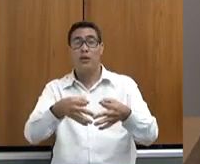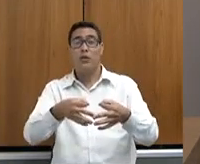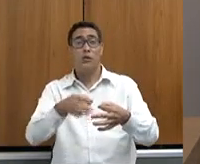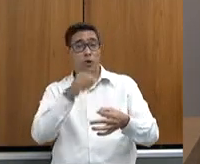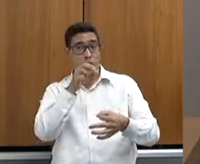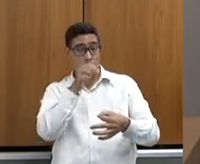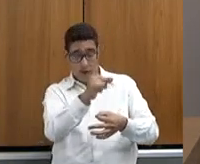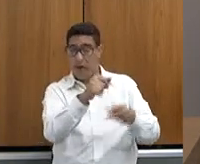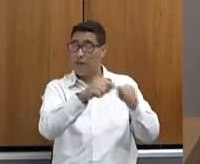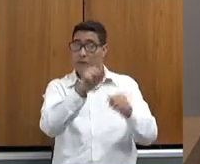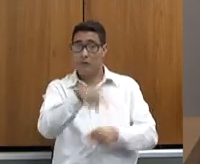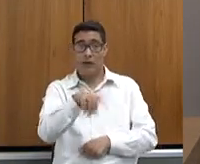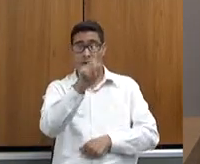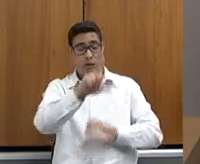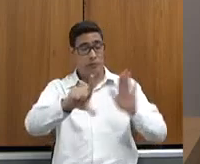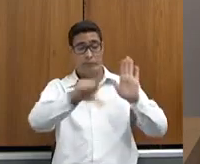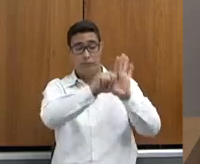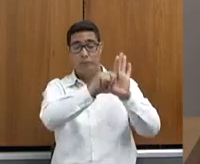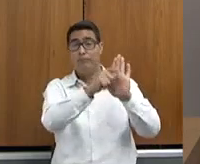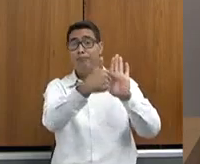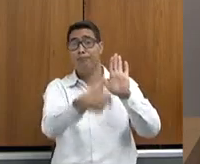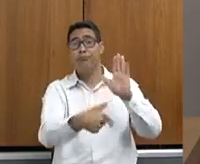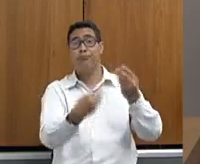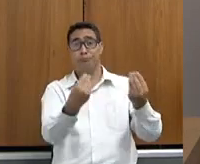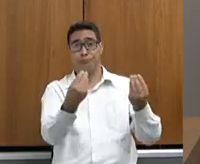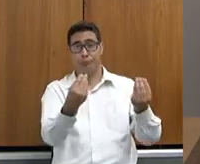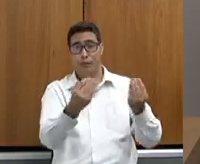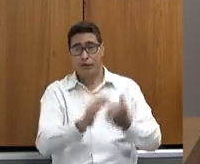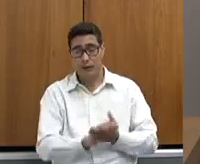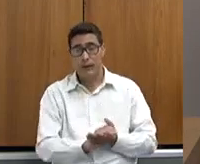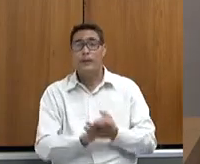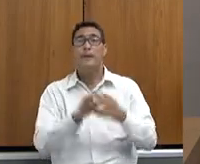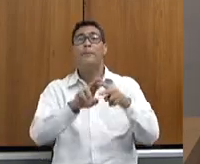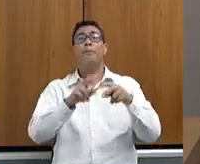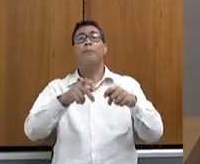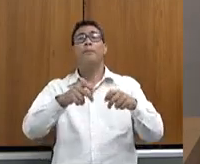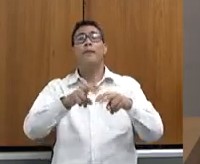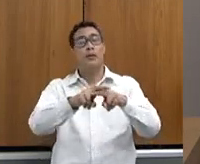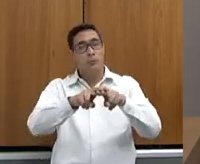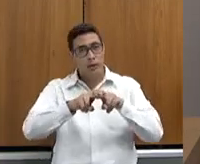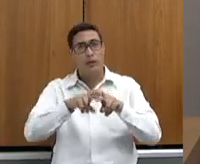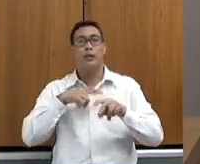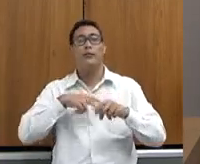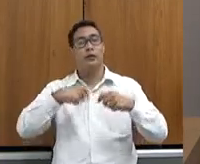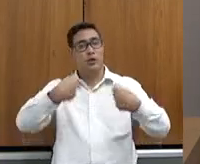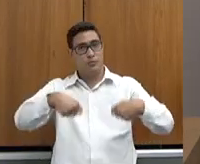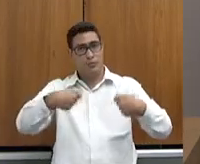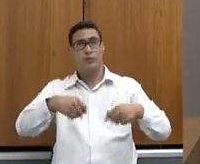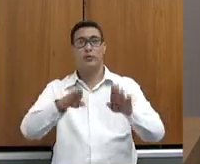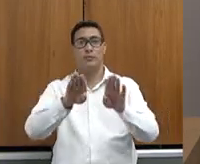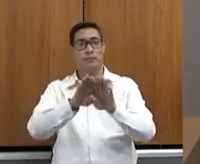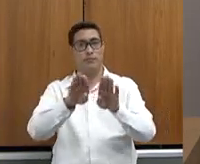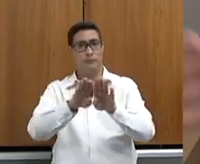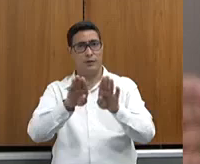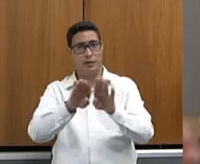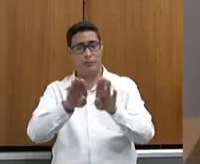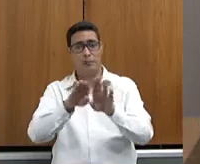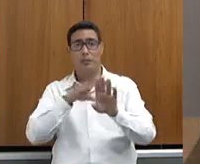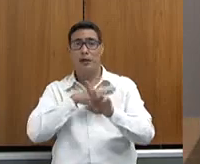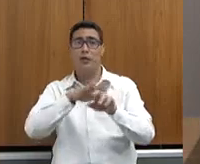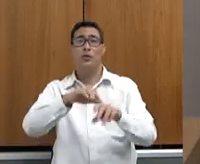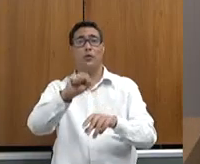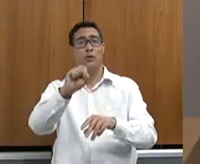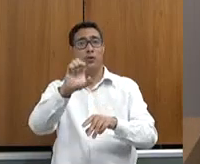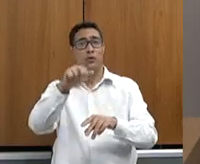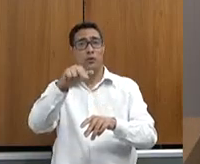cumprindo a lei. Bom, nós precisamos muito da extensão, não só da questão do EMATER, como também do SENAR,